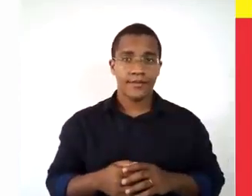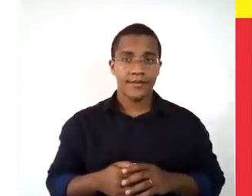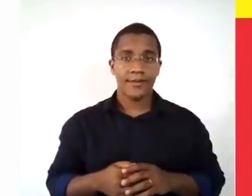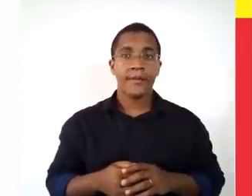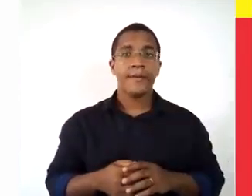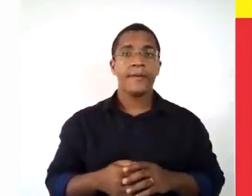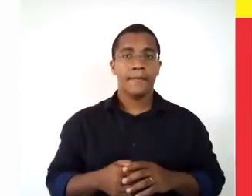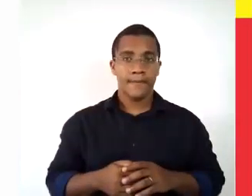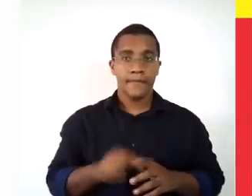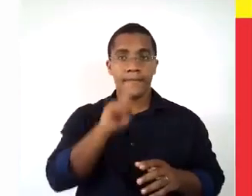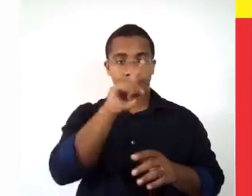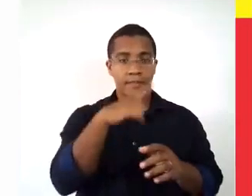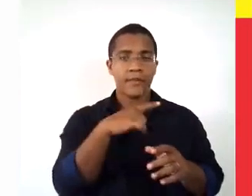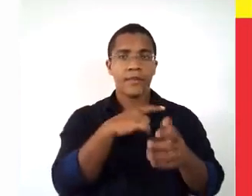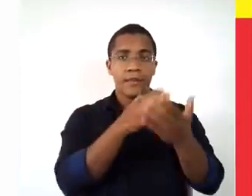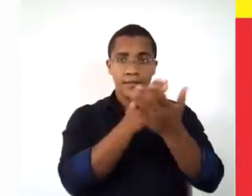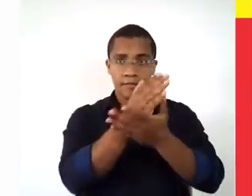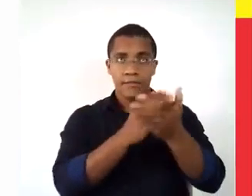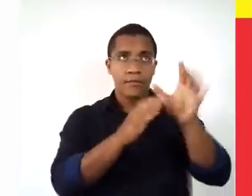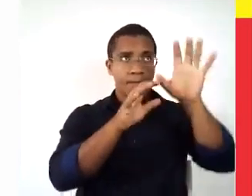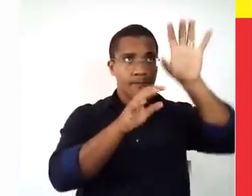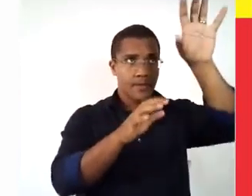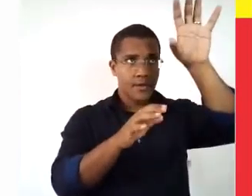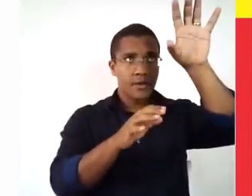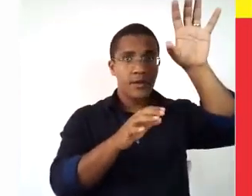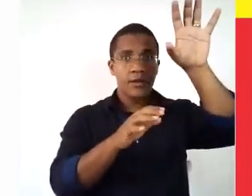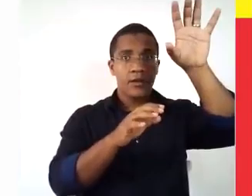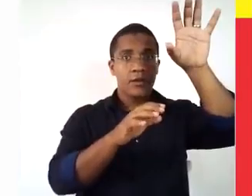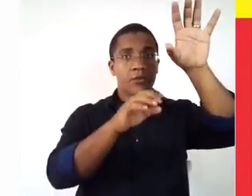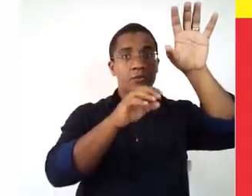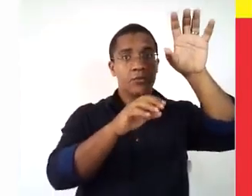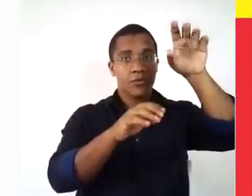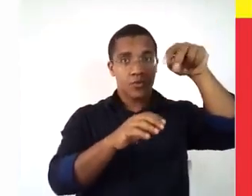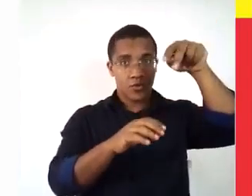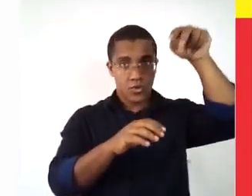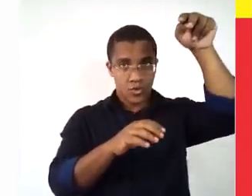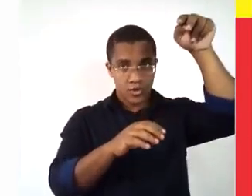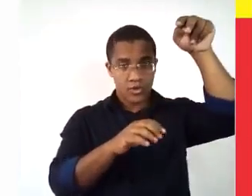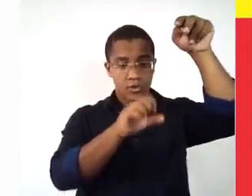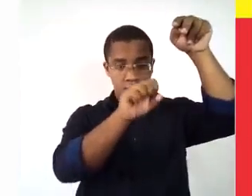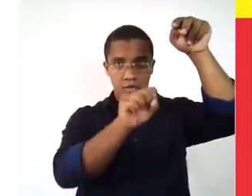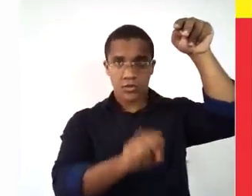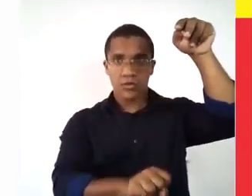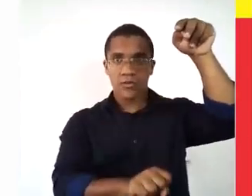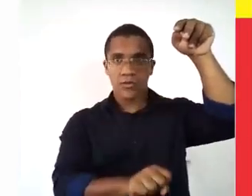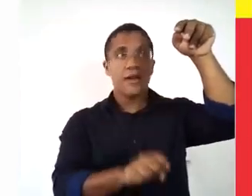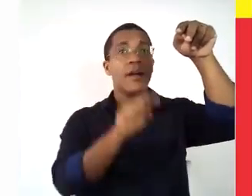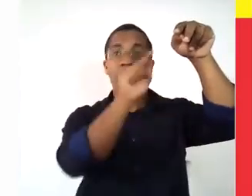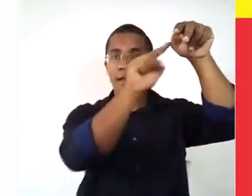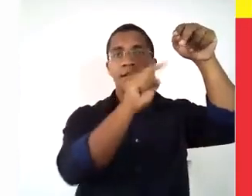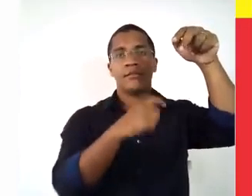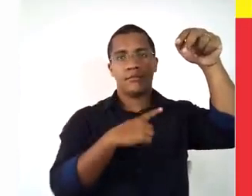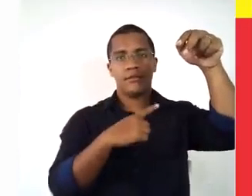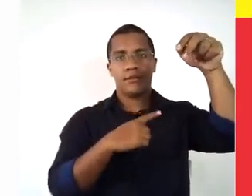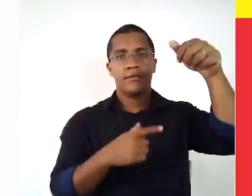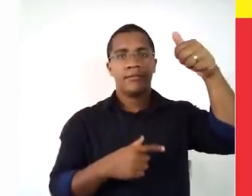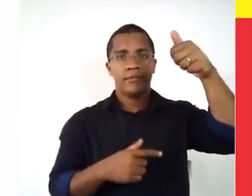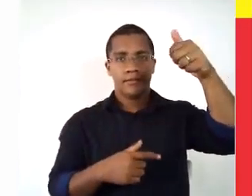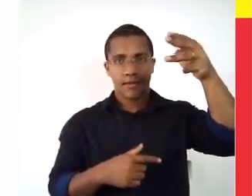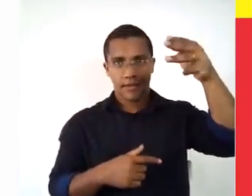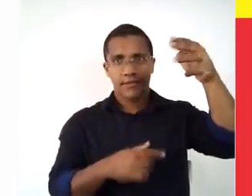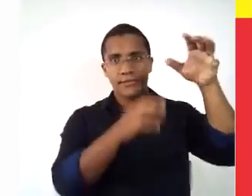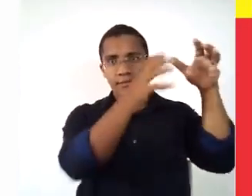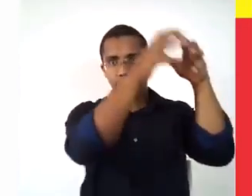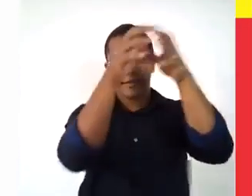além dessa divisão em 13 colônias, a parte sul e a parte norte. Na parte norte, gente vai ter as colônias inglesas, chamadas de Nova